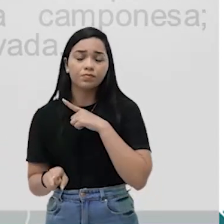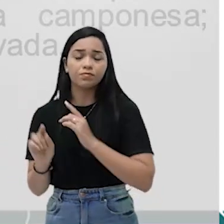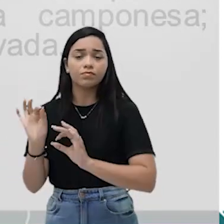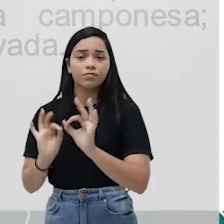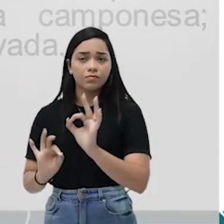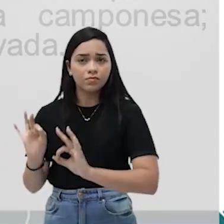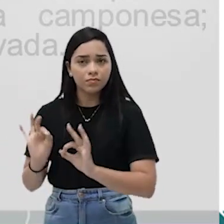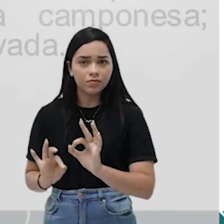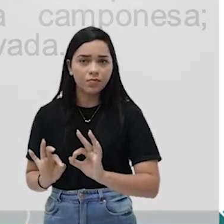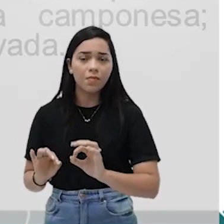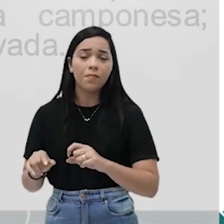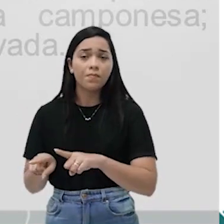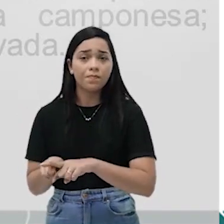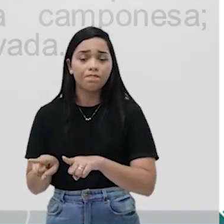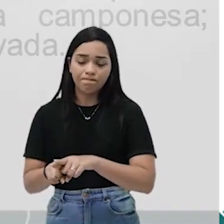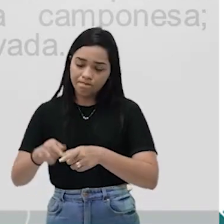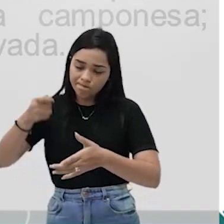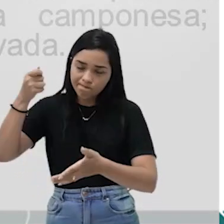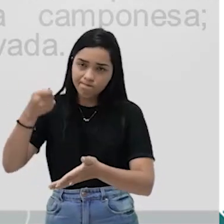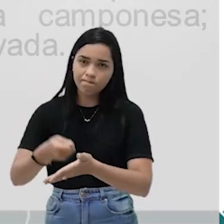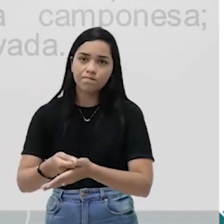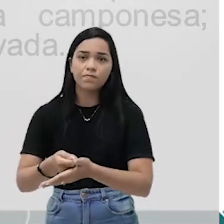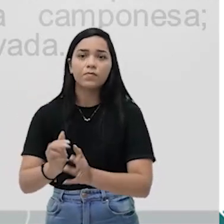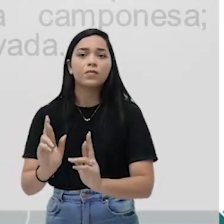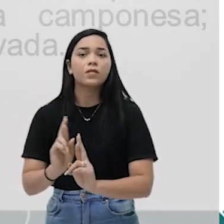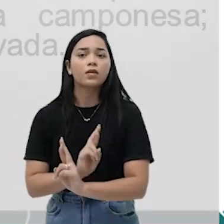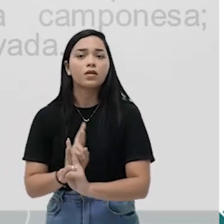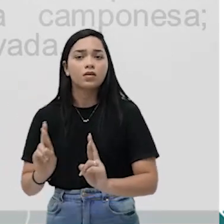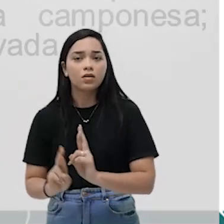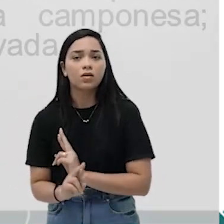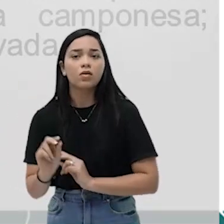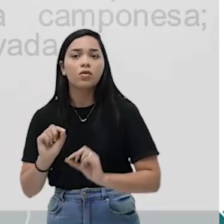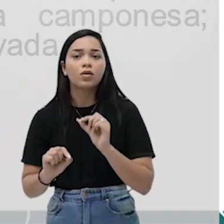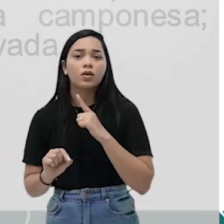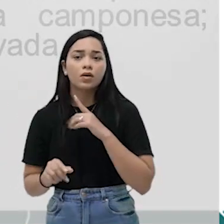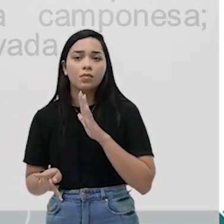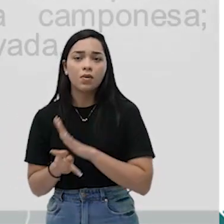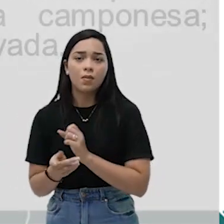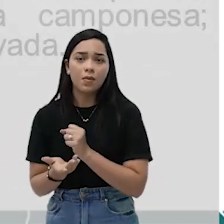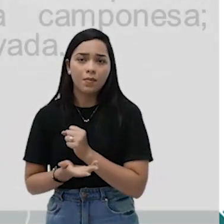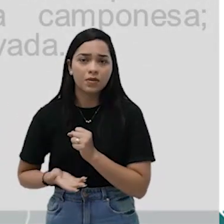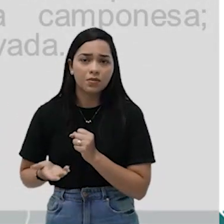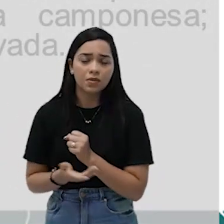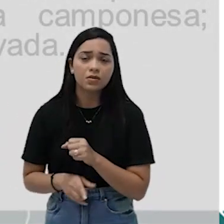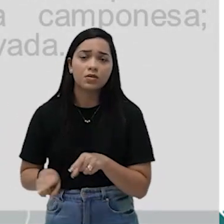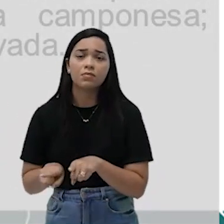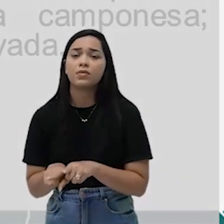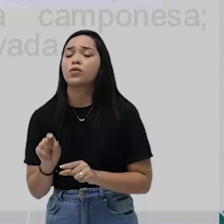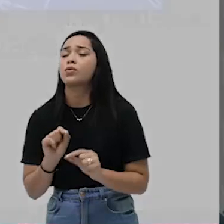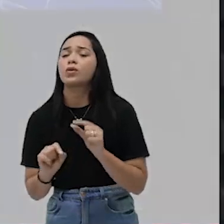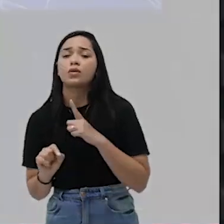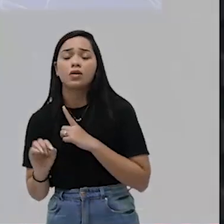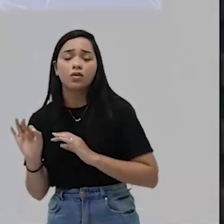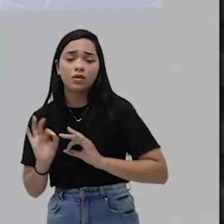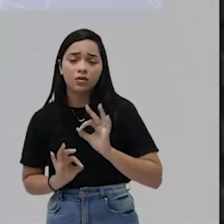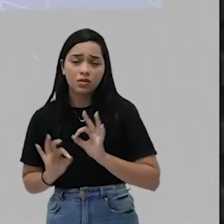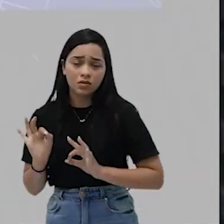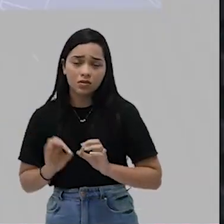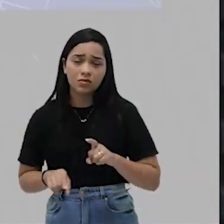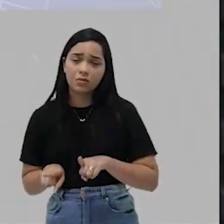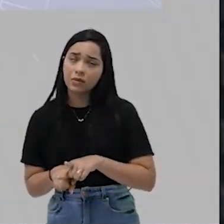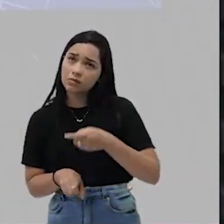organização rígida no que diz respeito, basicamente, à sua organização